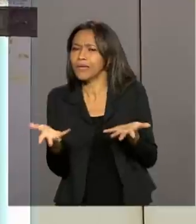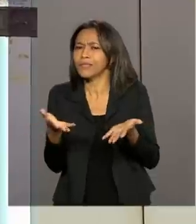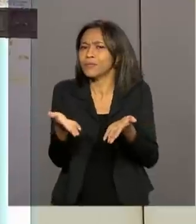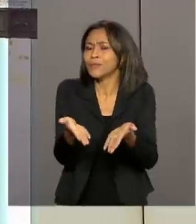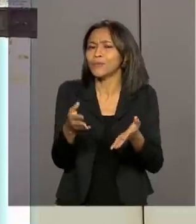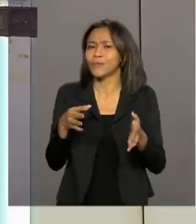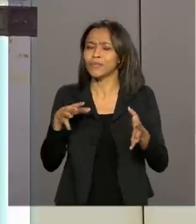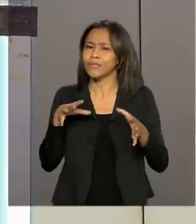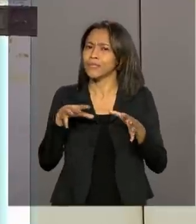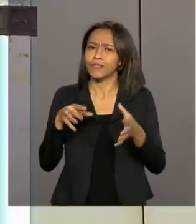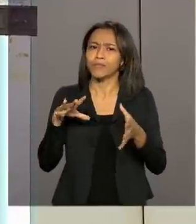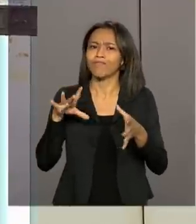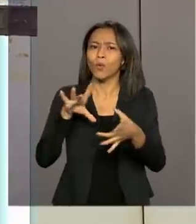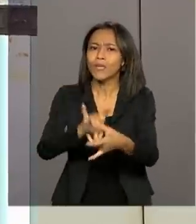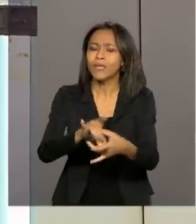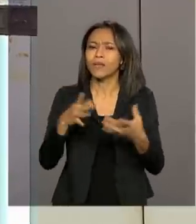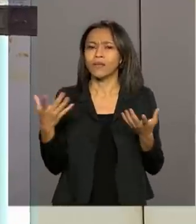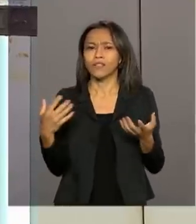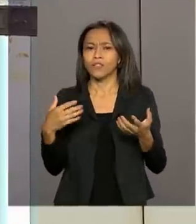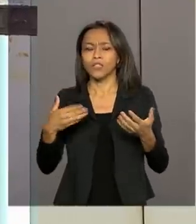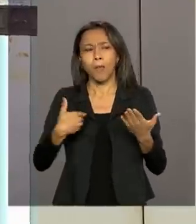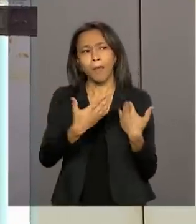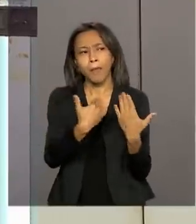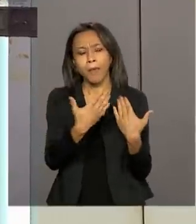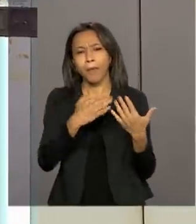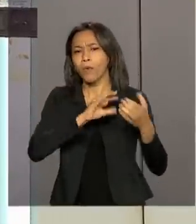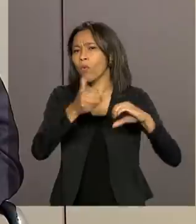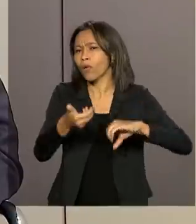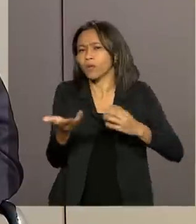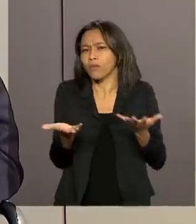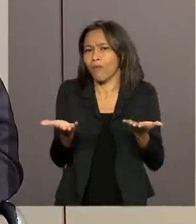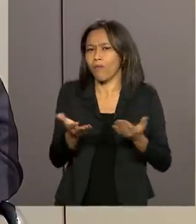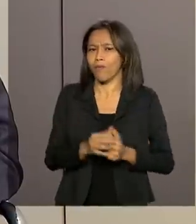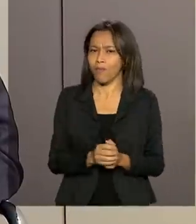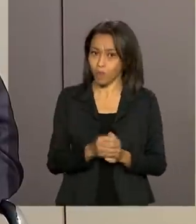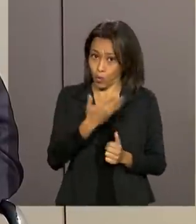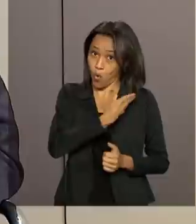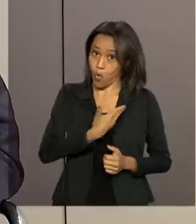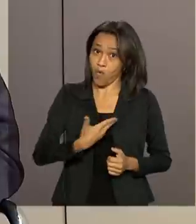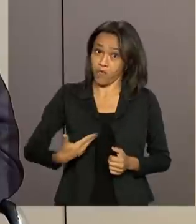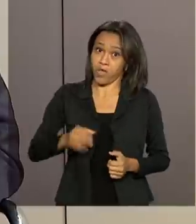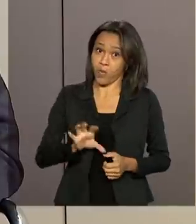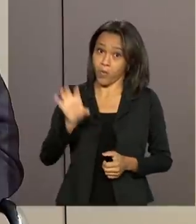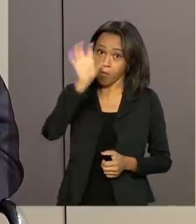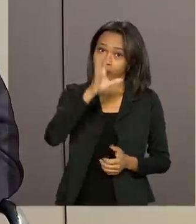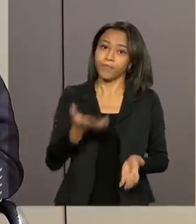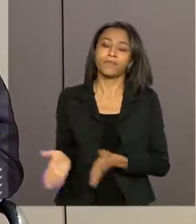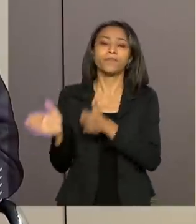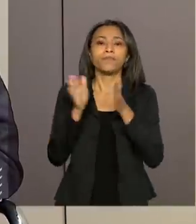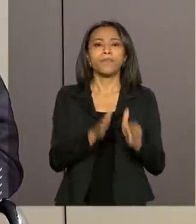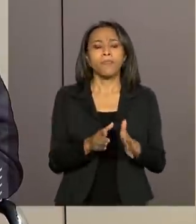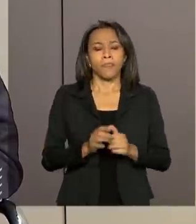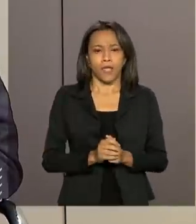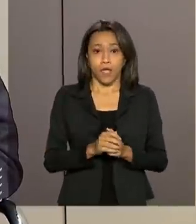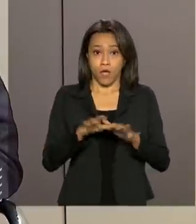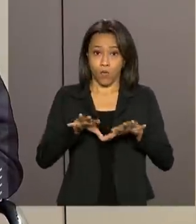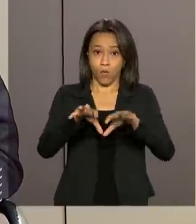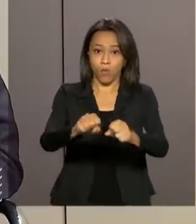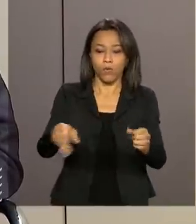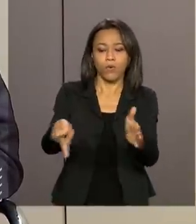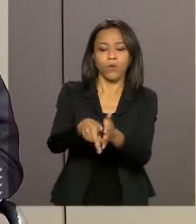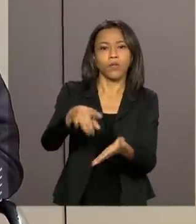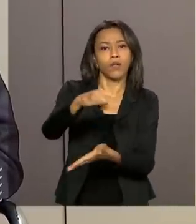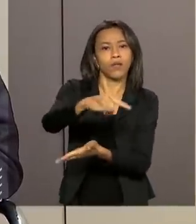fundiária, essa interlocução do governo com o Congresso, com os governadores também? A regularização fundiária é